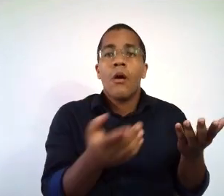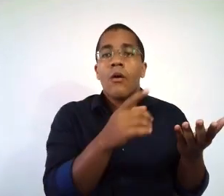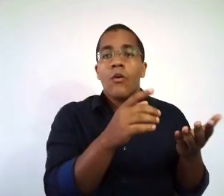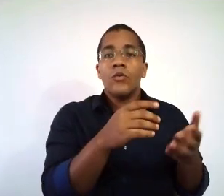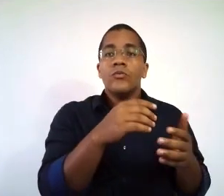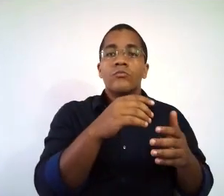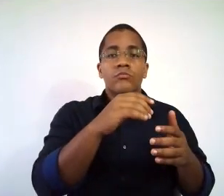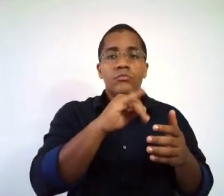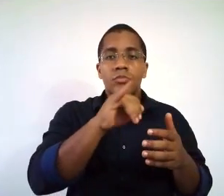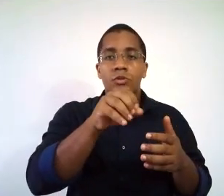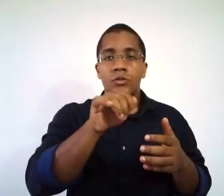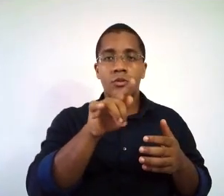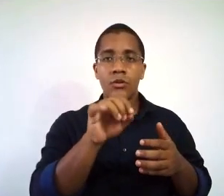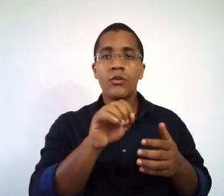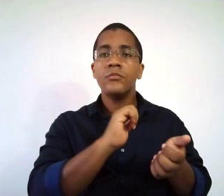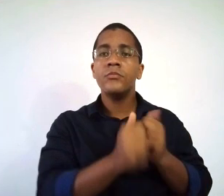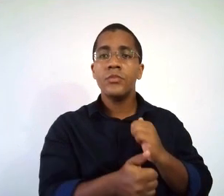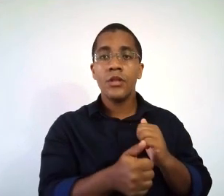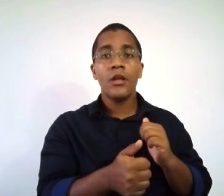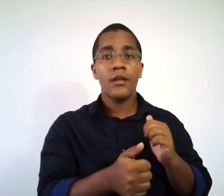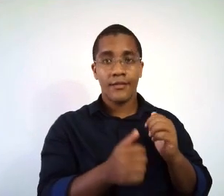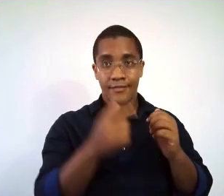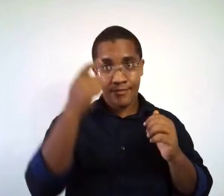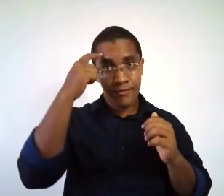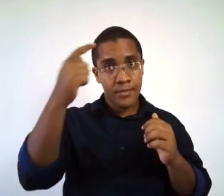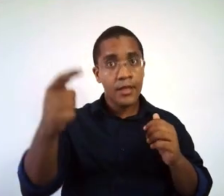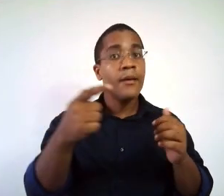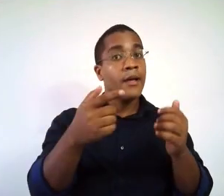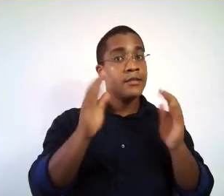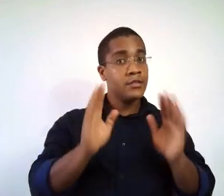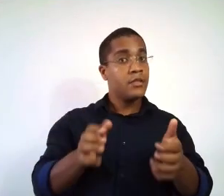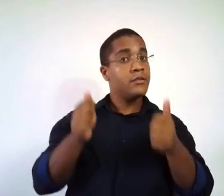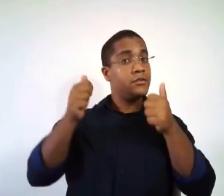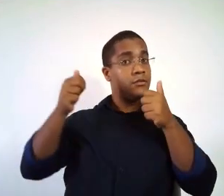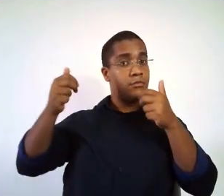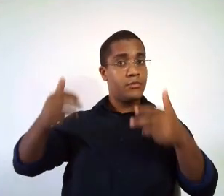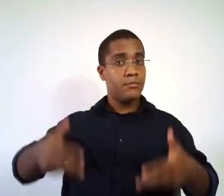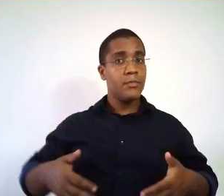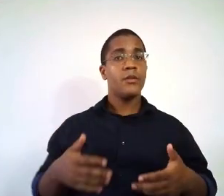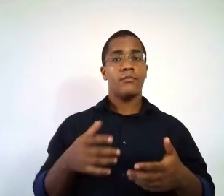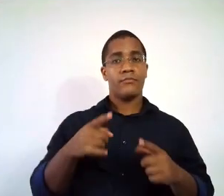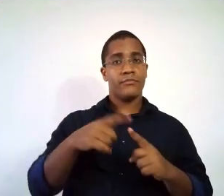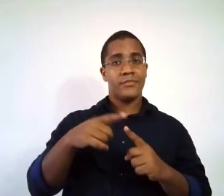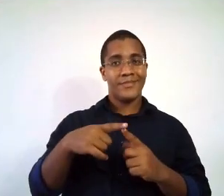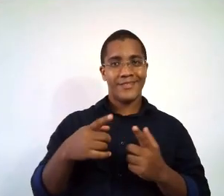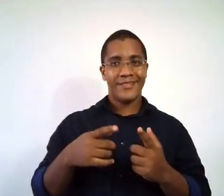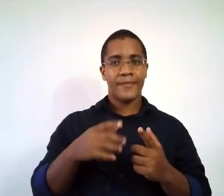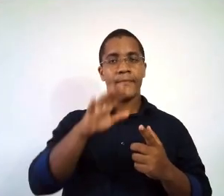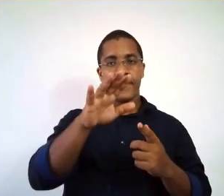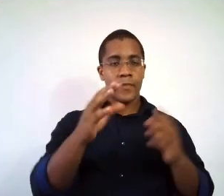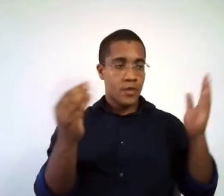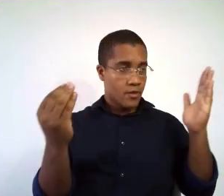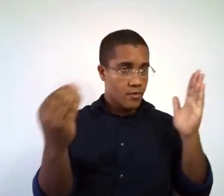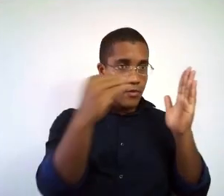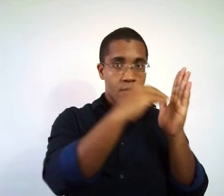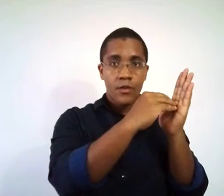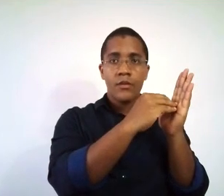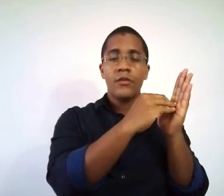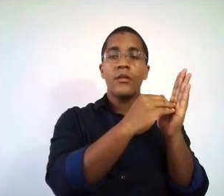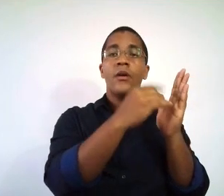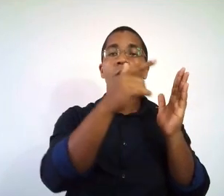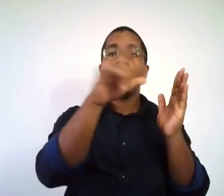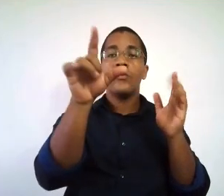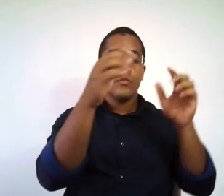você pratica a partir das descrições, das explicações que nós demos aqui. E o